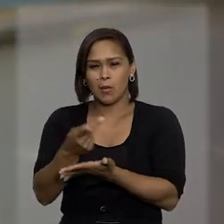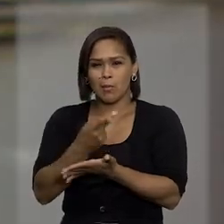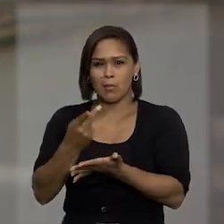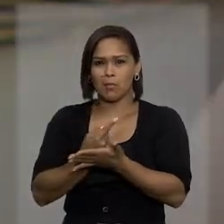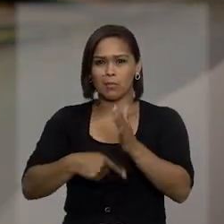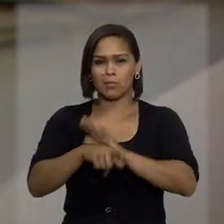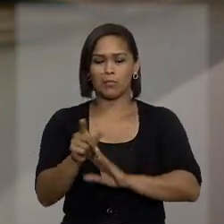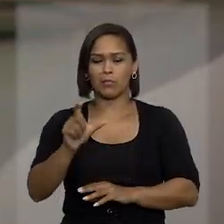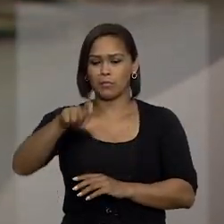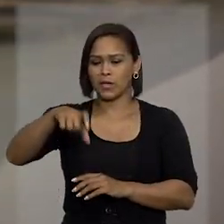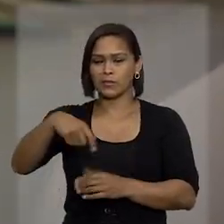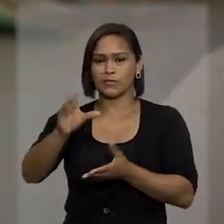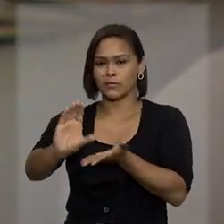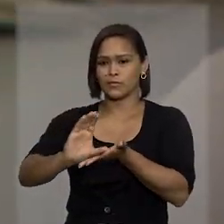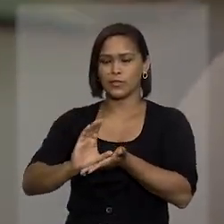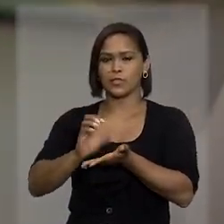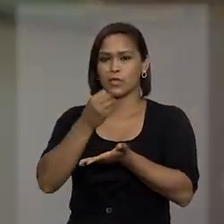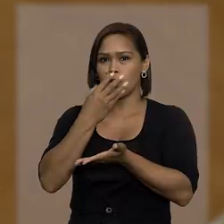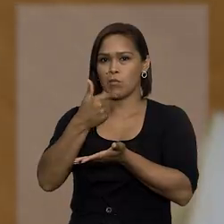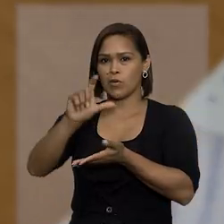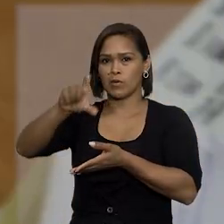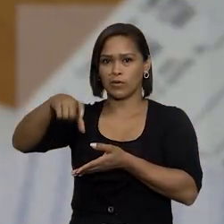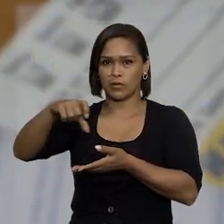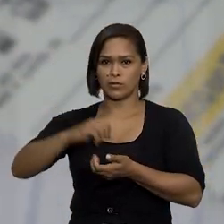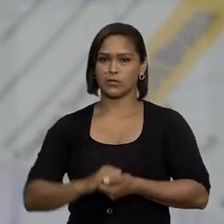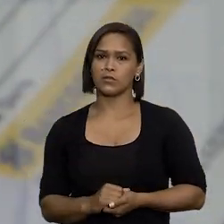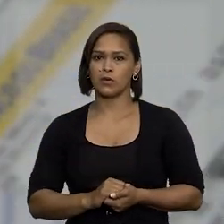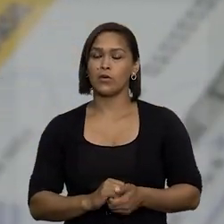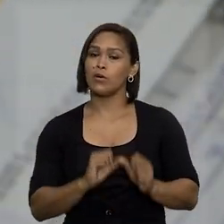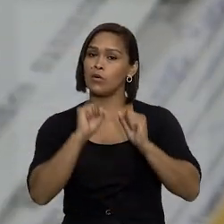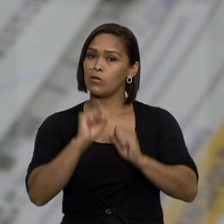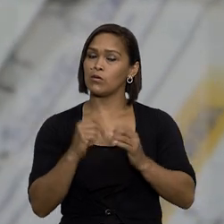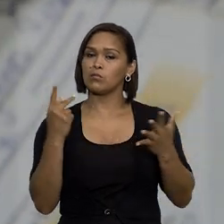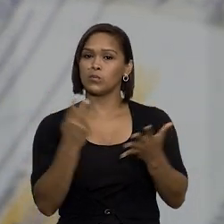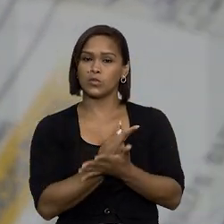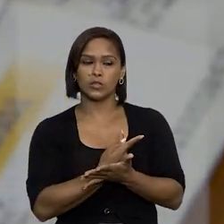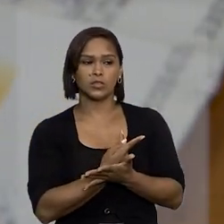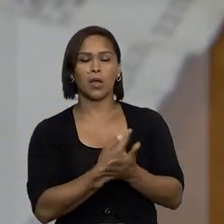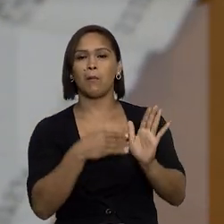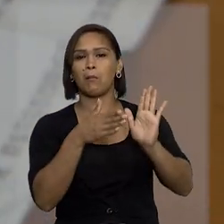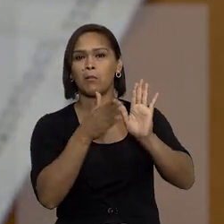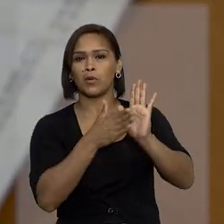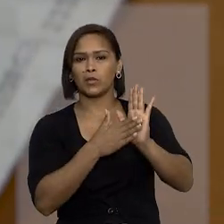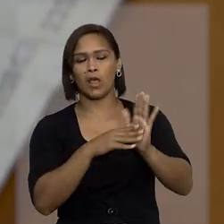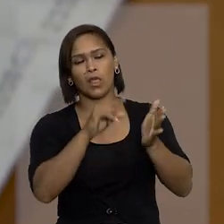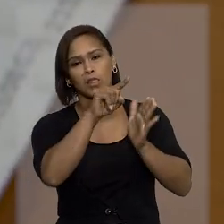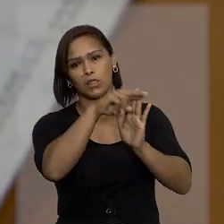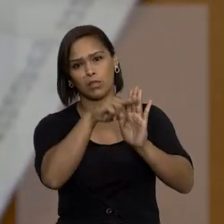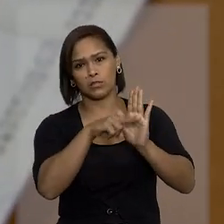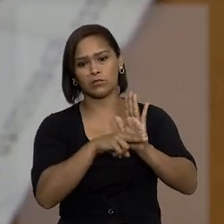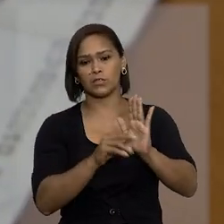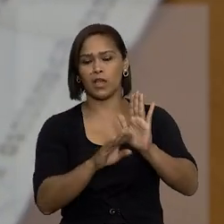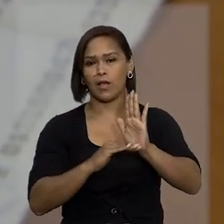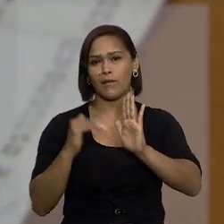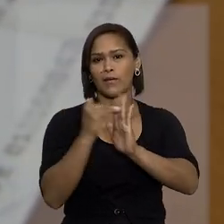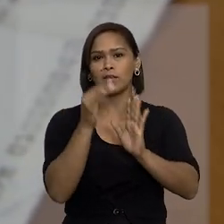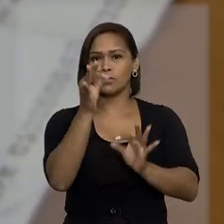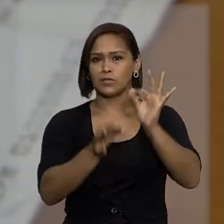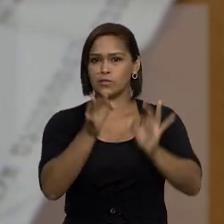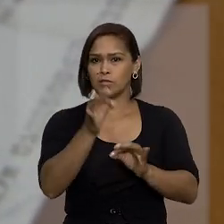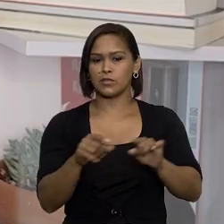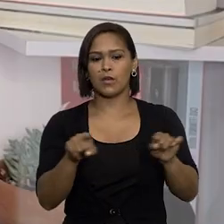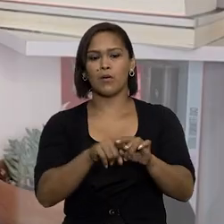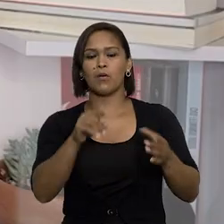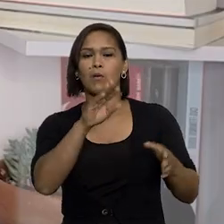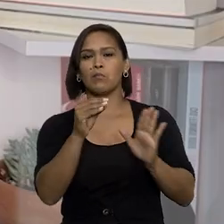beneficiário tendente à satisfação do crédito, o que pode se dar por protesto, notificação extrajudicial ou pela